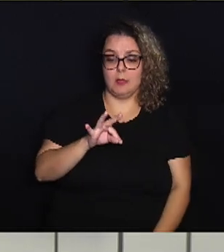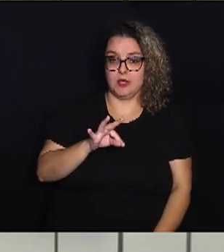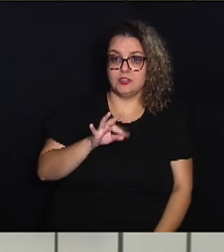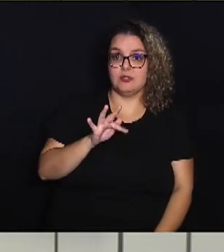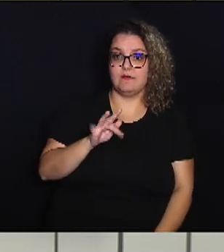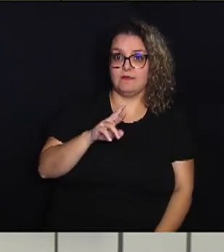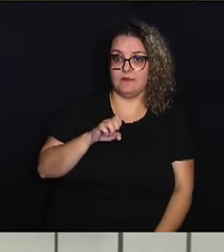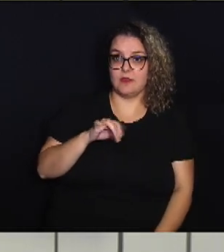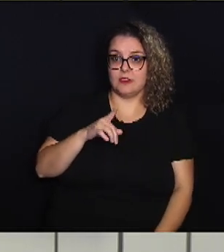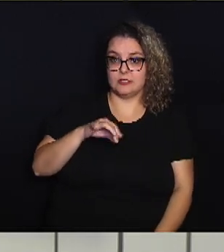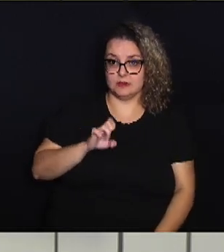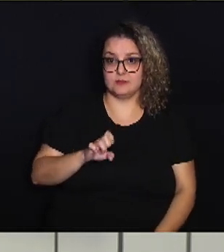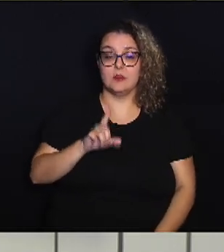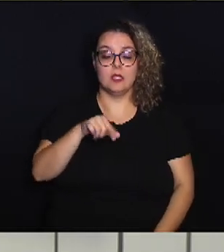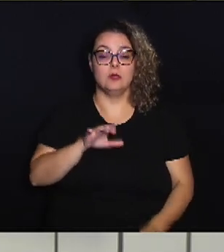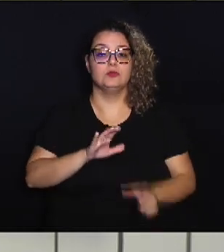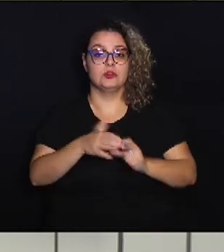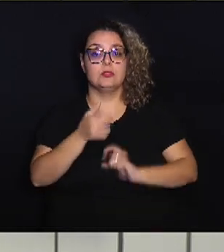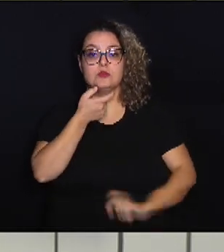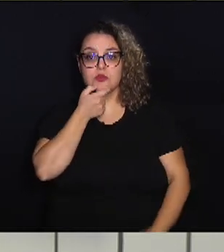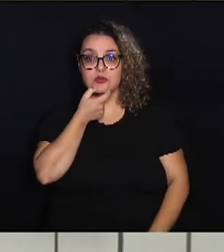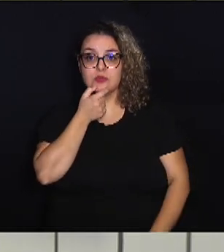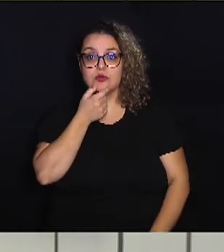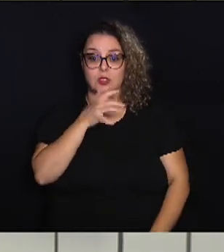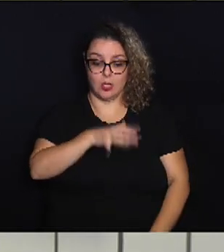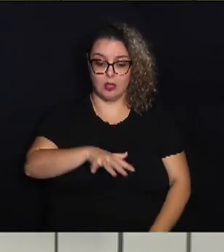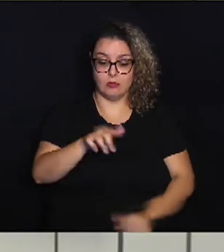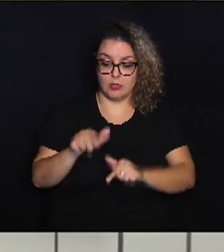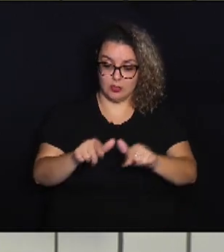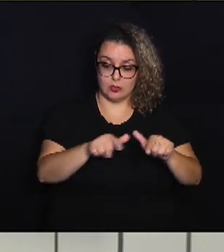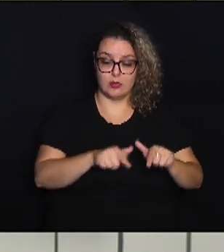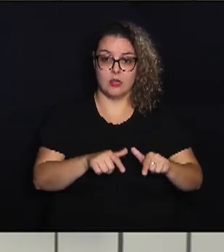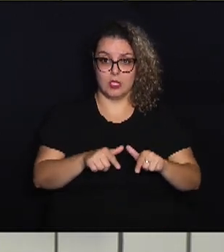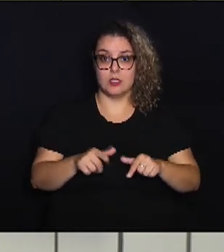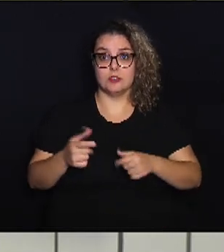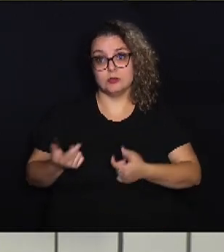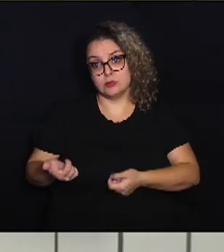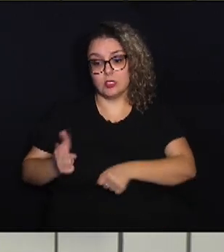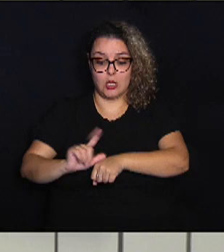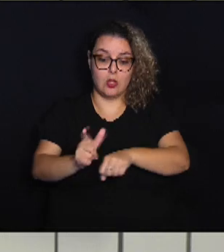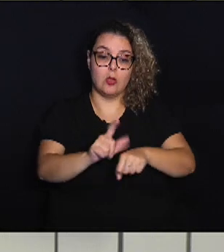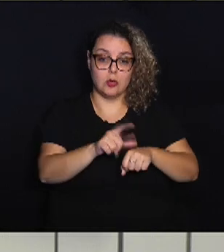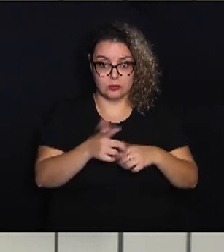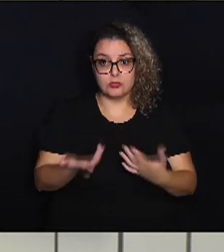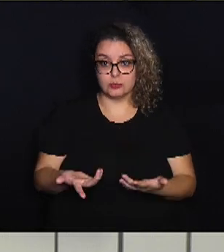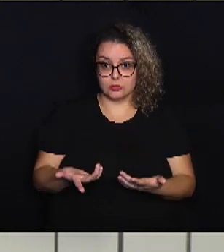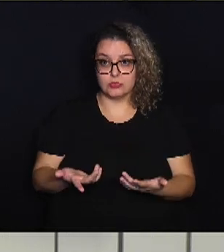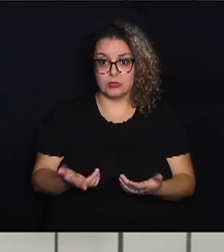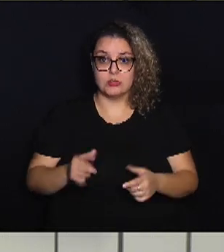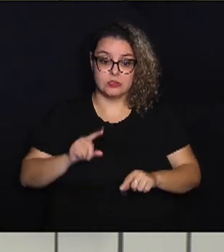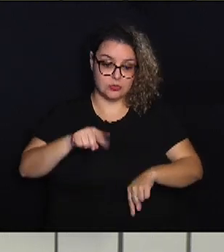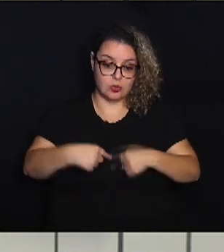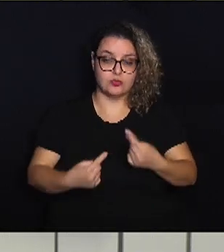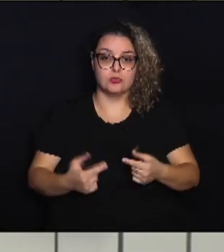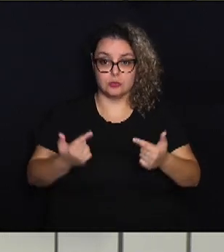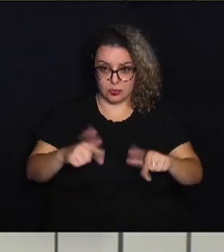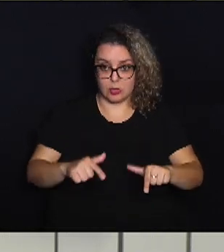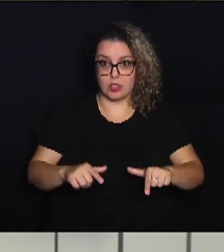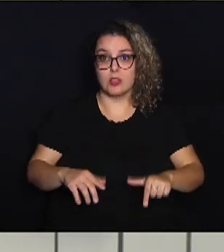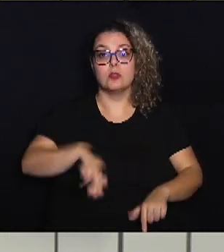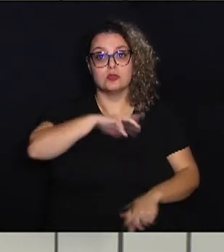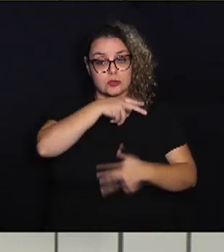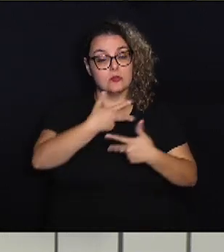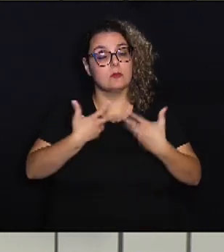termo em inglês é utilizado para designar lugares e estabelecimentos onde os animais de estimação são aceitos.